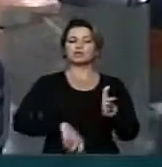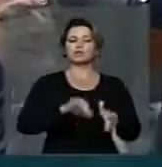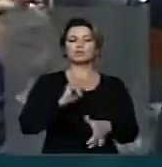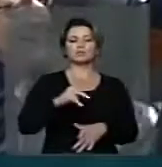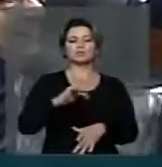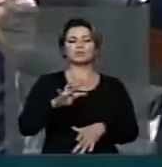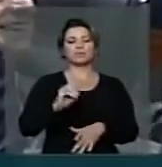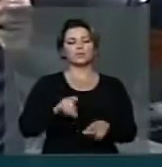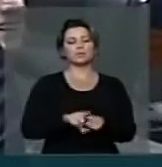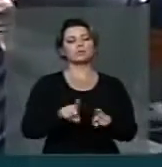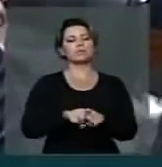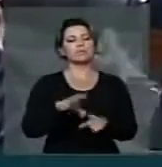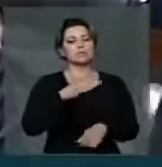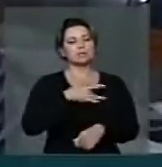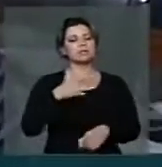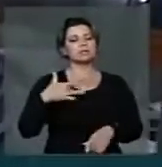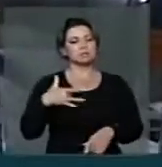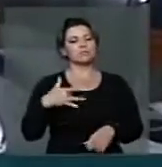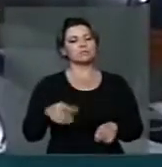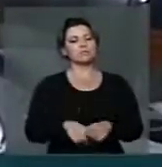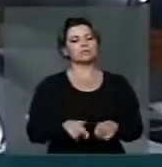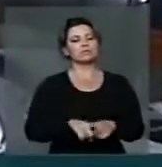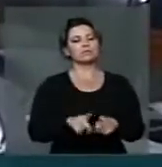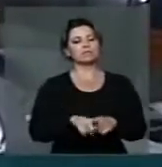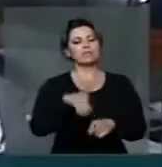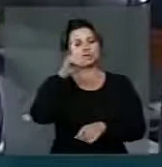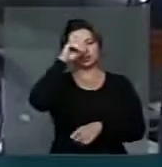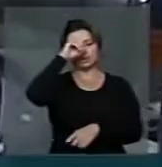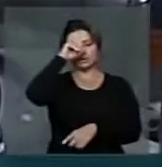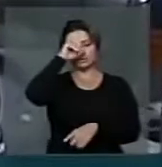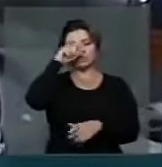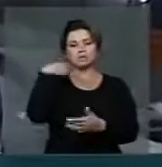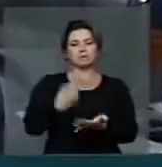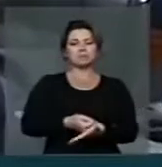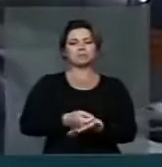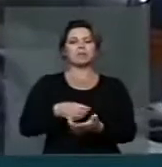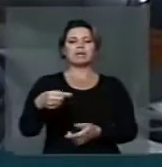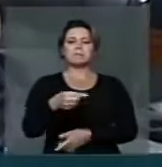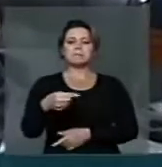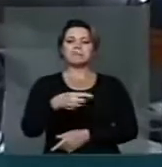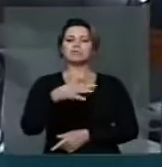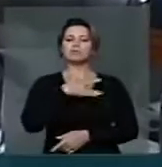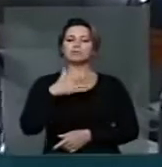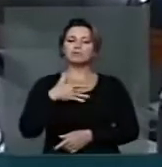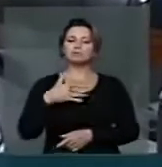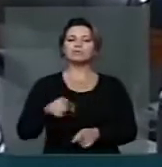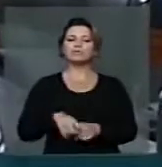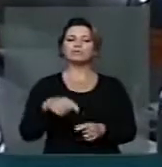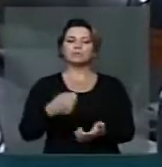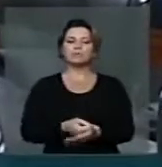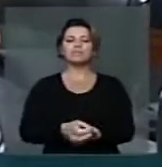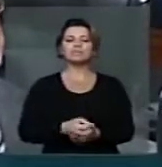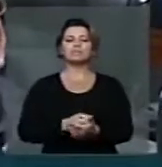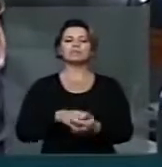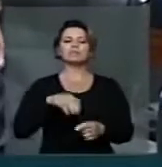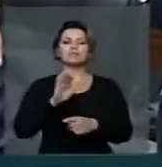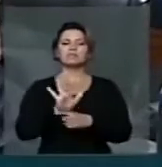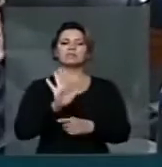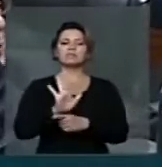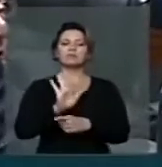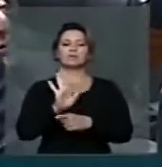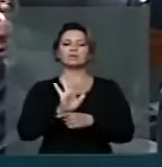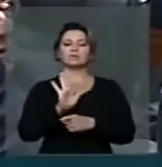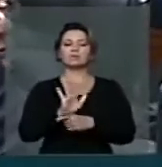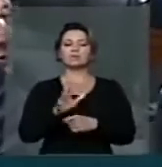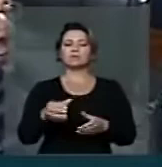na área de saúde, senhor presidente. Os hospitais, laboratórios, nós precisamos de estar viabilizando também